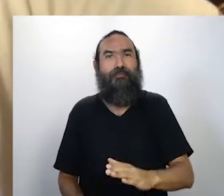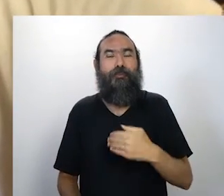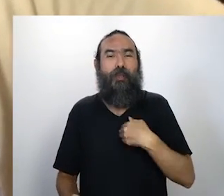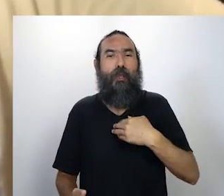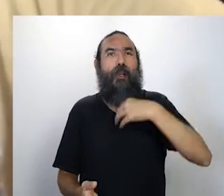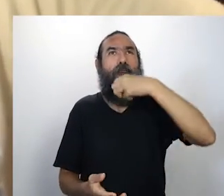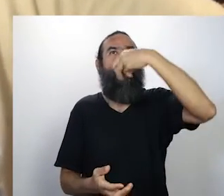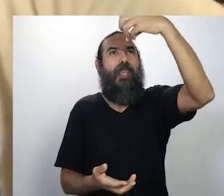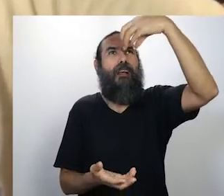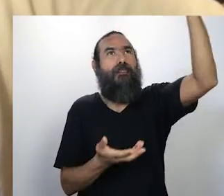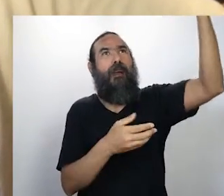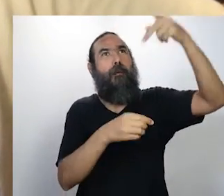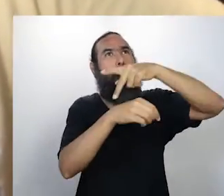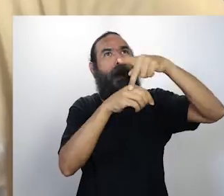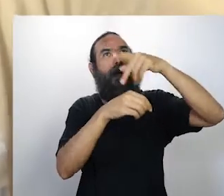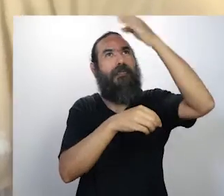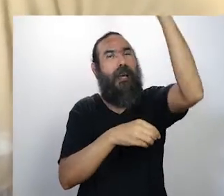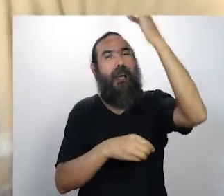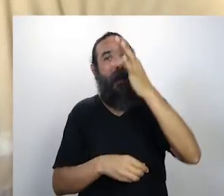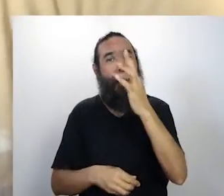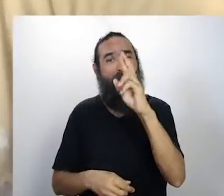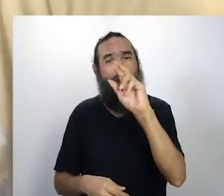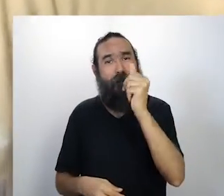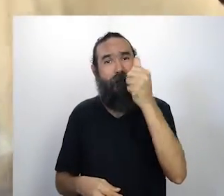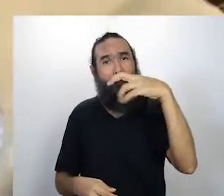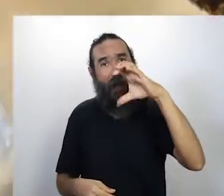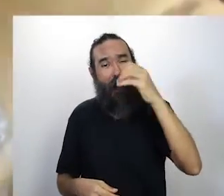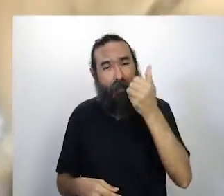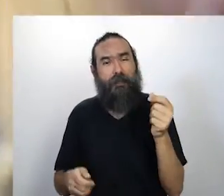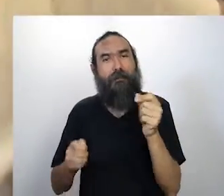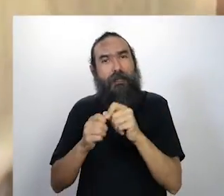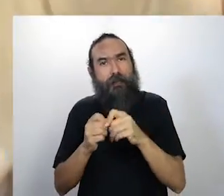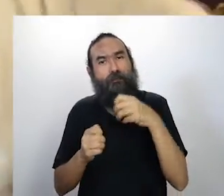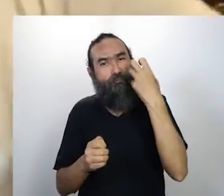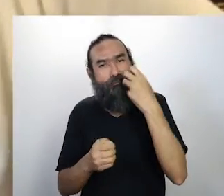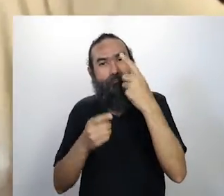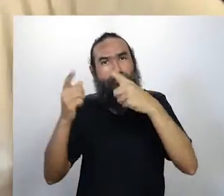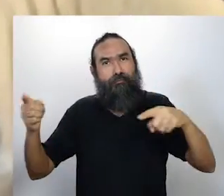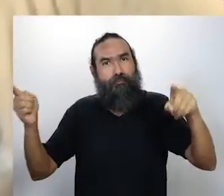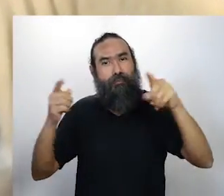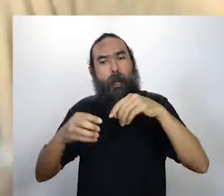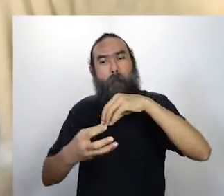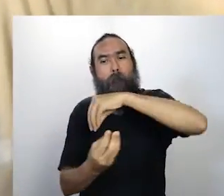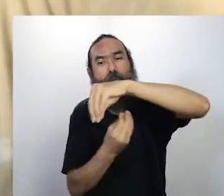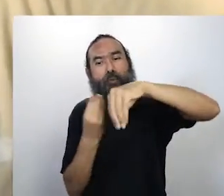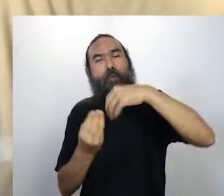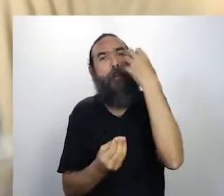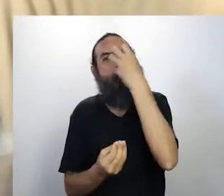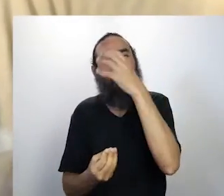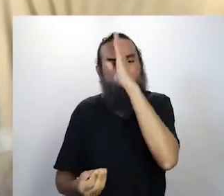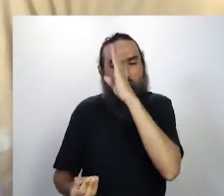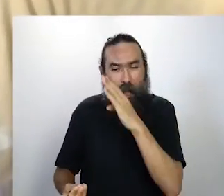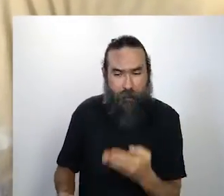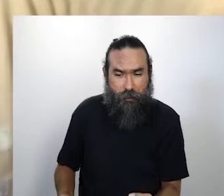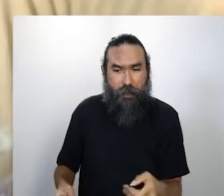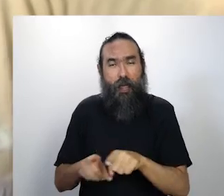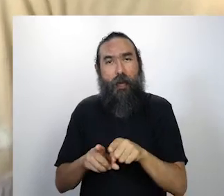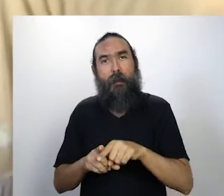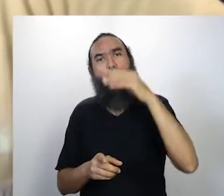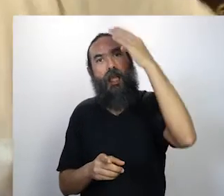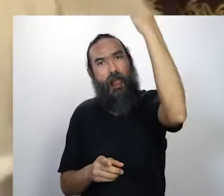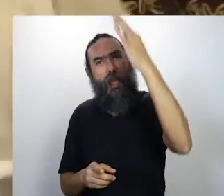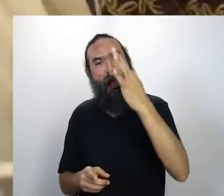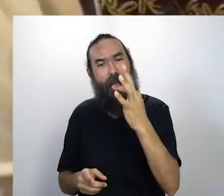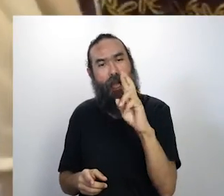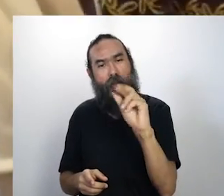com o Kerla Veo, que é um grupo que a gente tem instrumental aqui, misturando o músico da França com os brasileiros. Depois